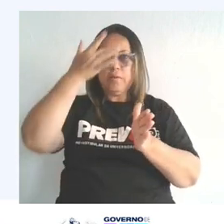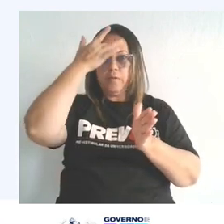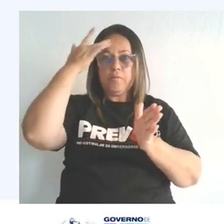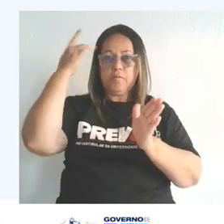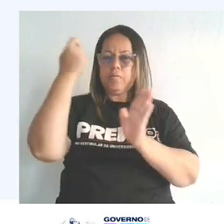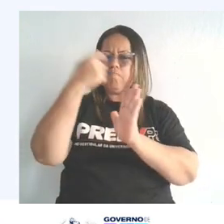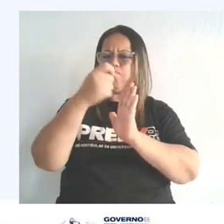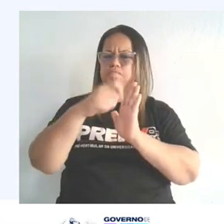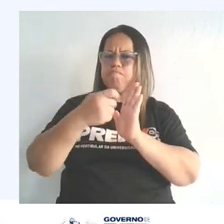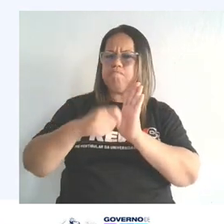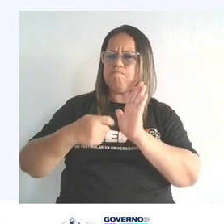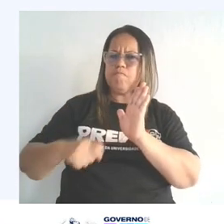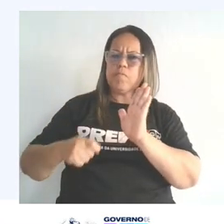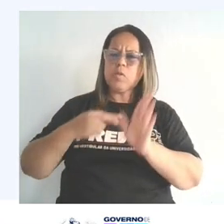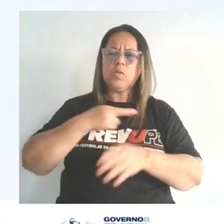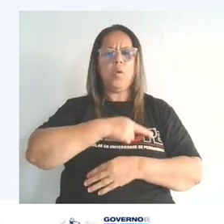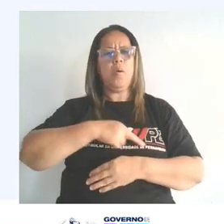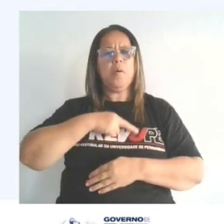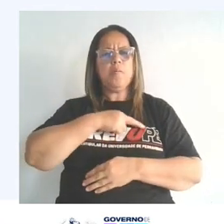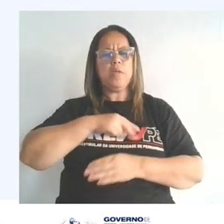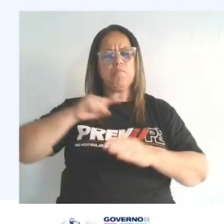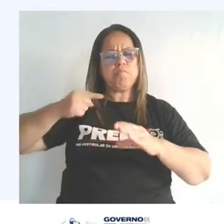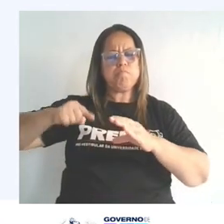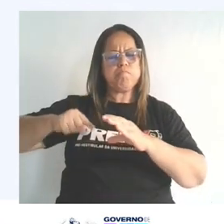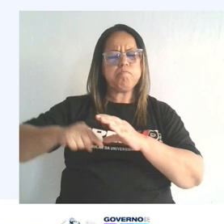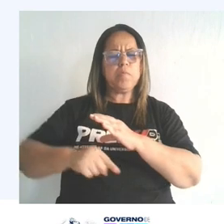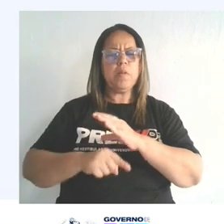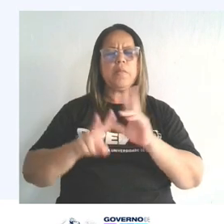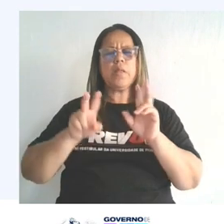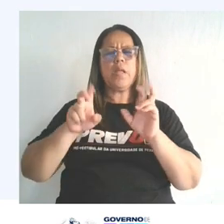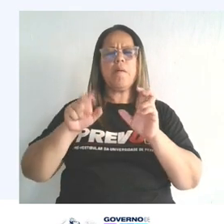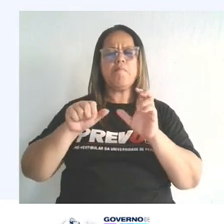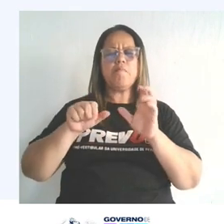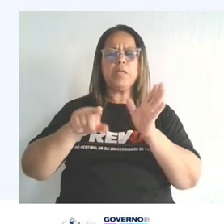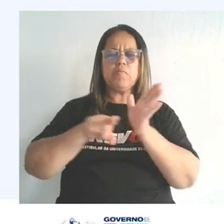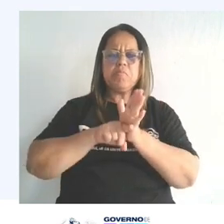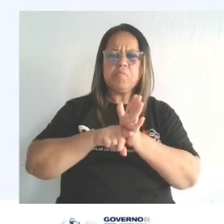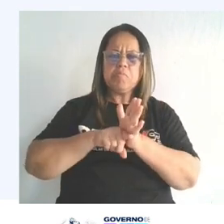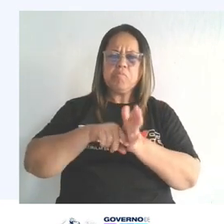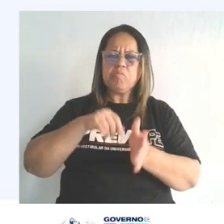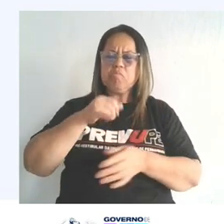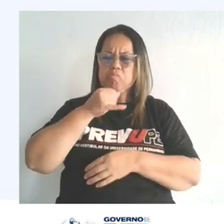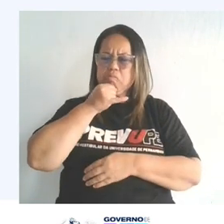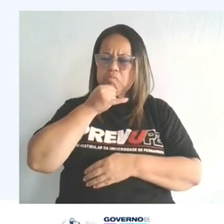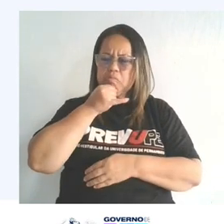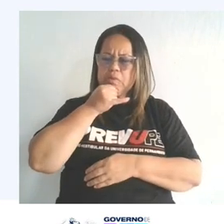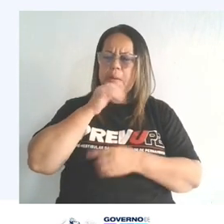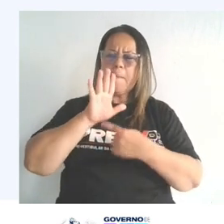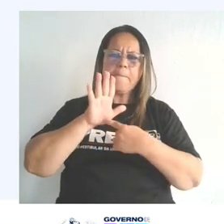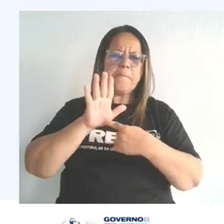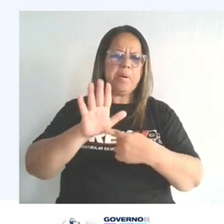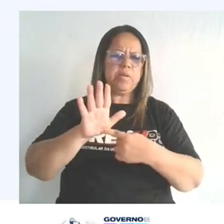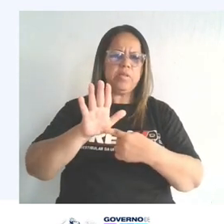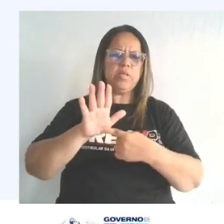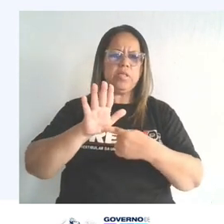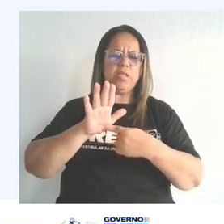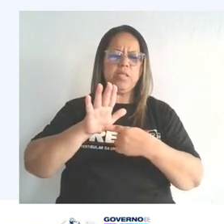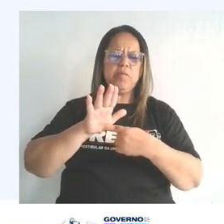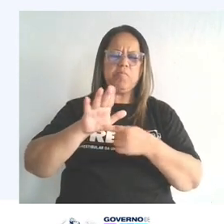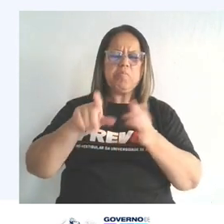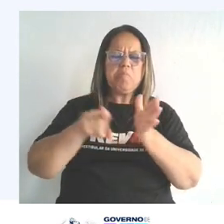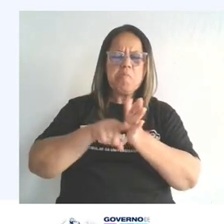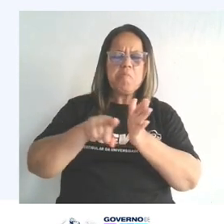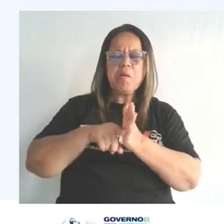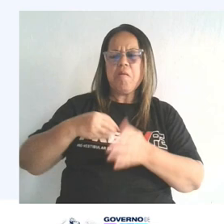românticos passaram a explorar temas mais sombrios e introspectivos, refletindo um certo pessimismo em relação à